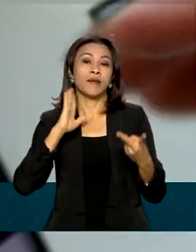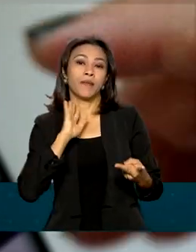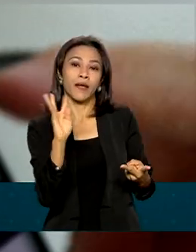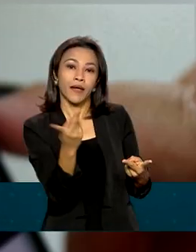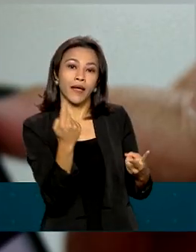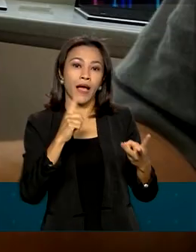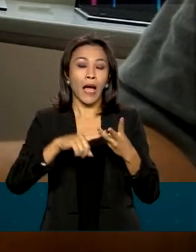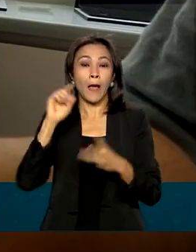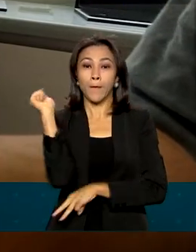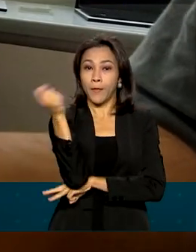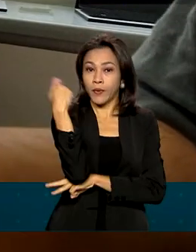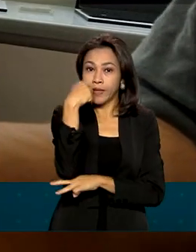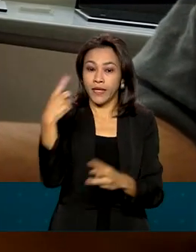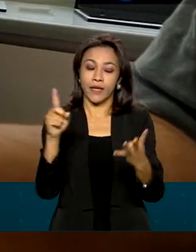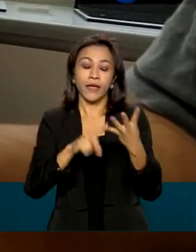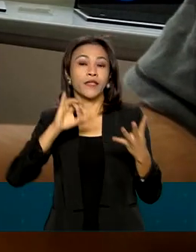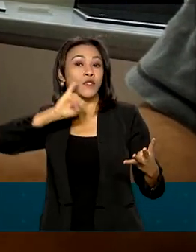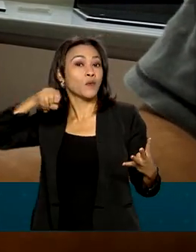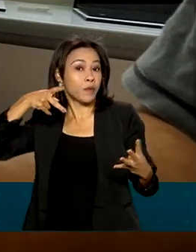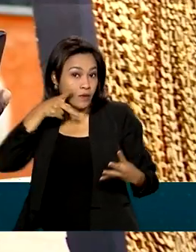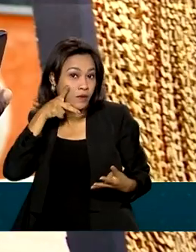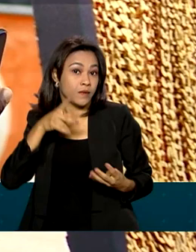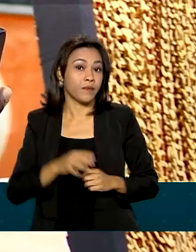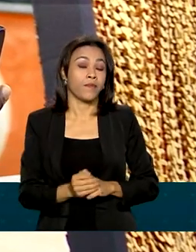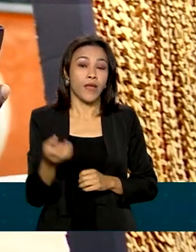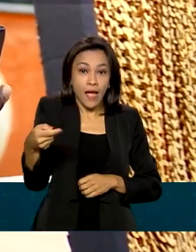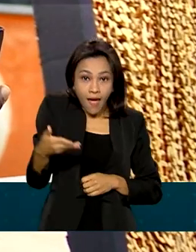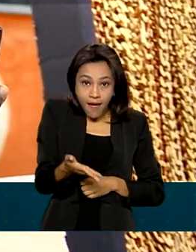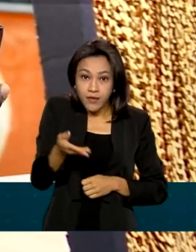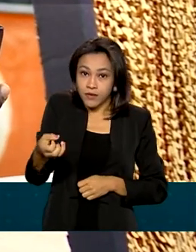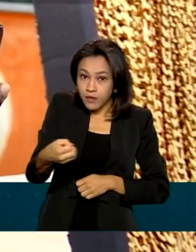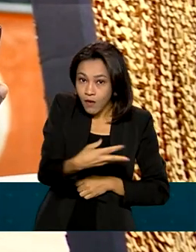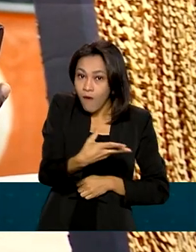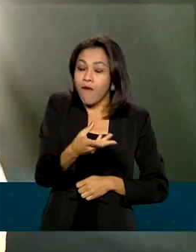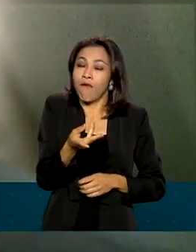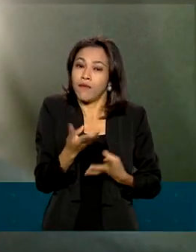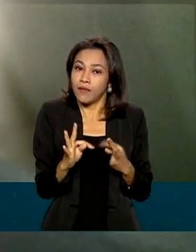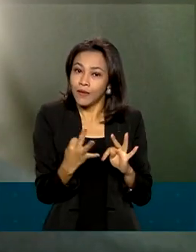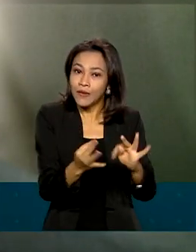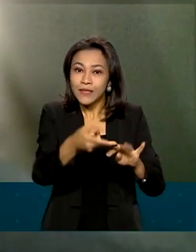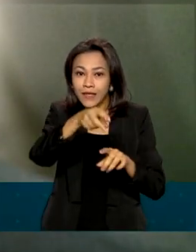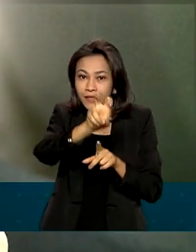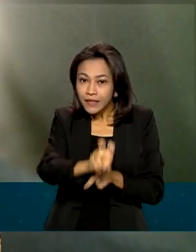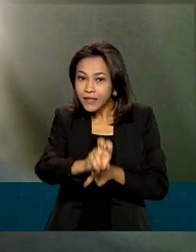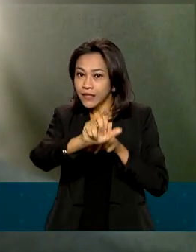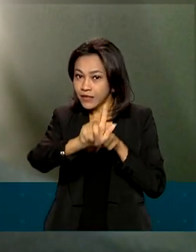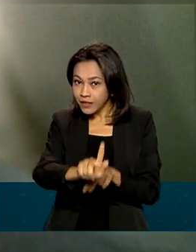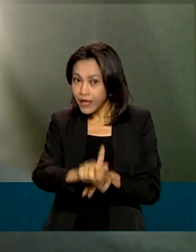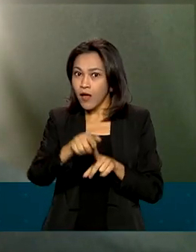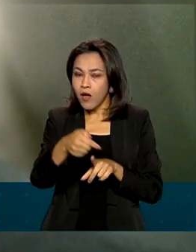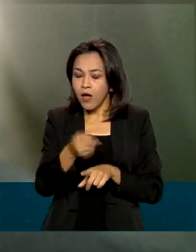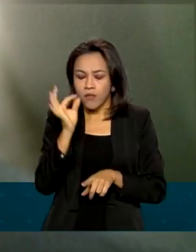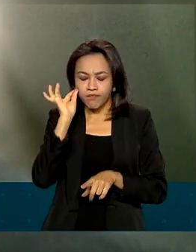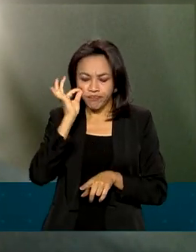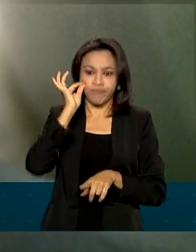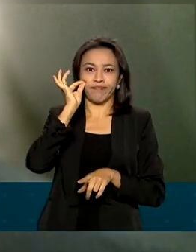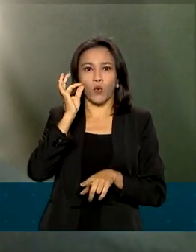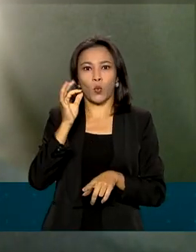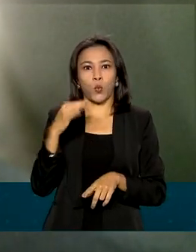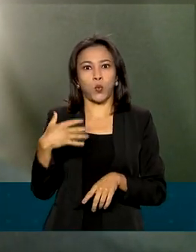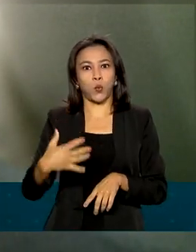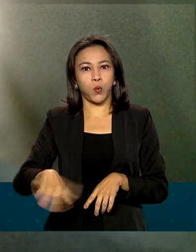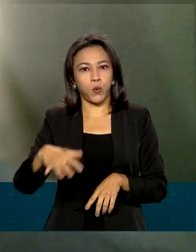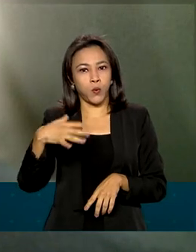Horizonte, Porto Alegre e João Pessoa. A nova tecnologia de quinta geração oferece uma maior velocidade e um menor